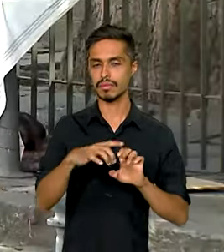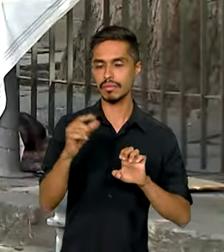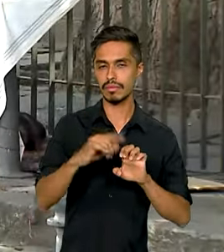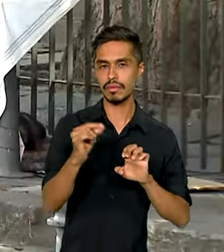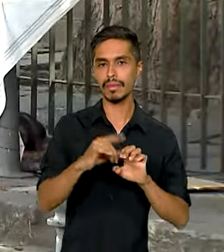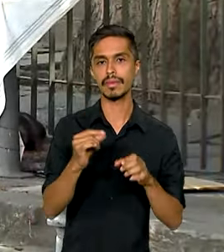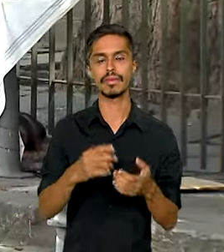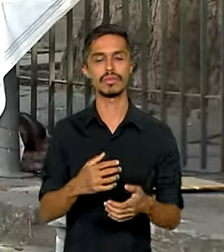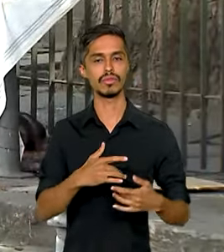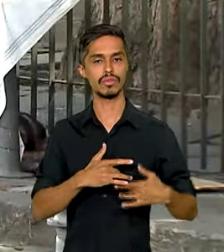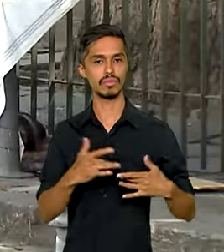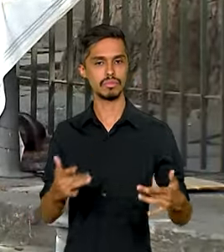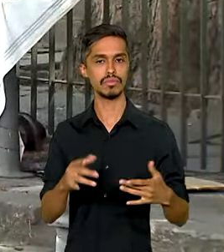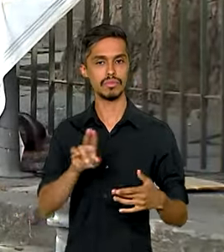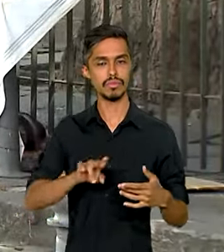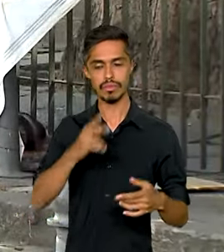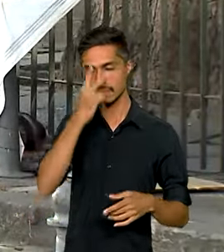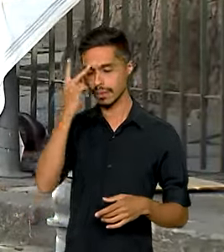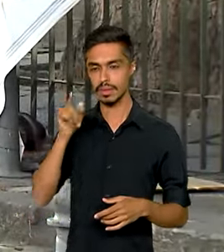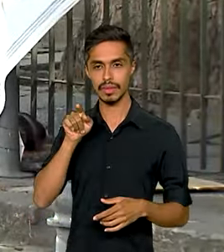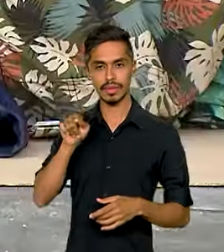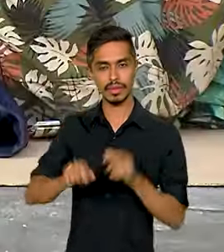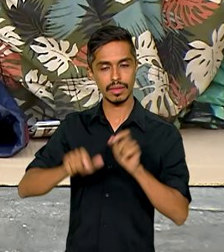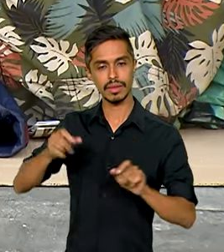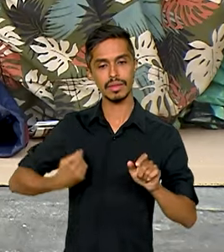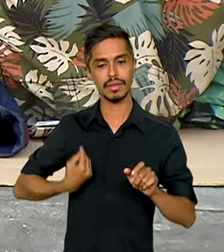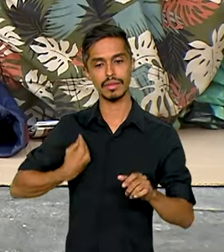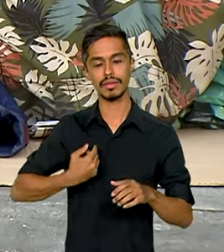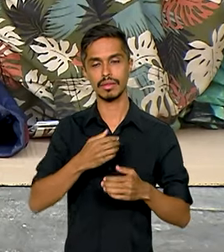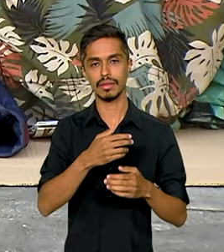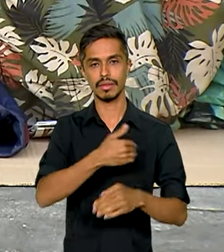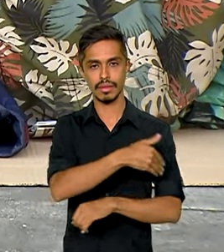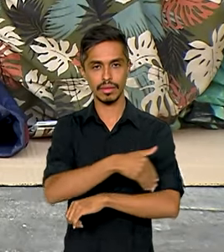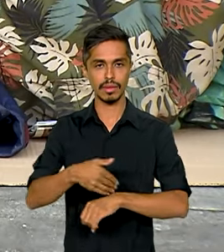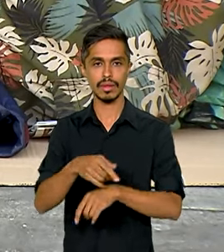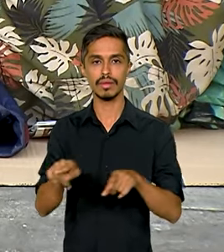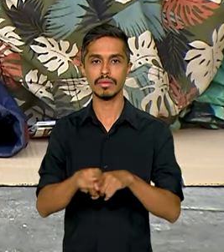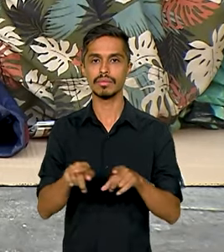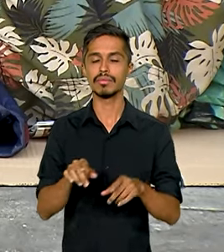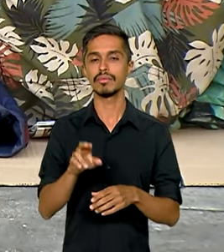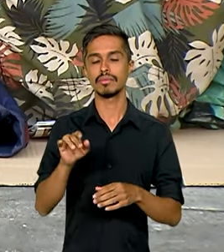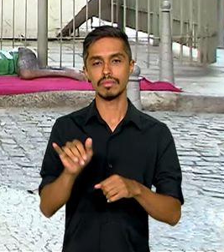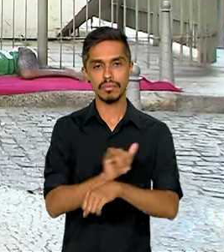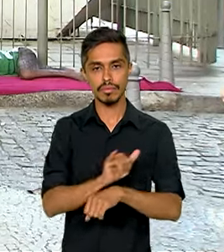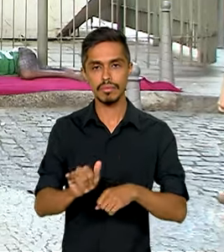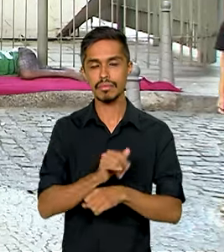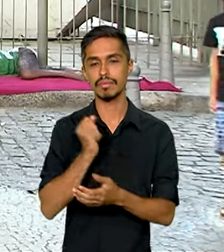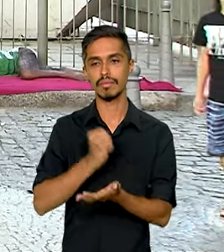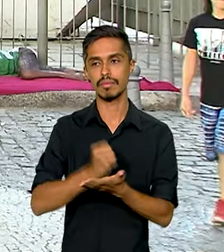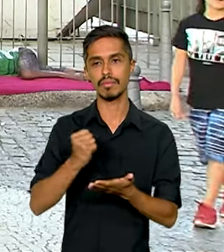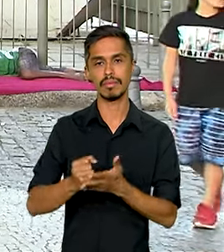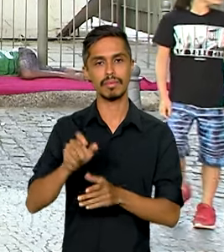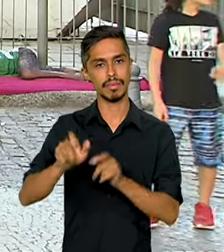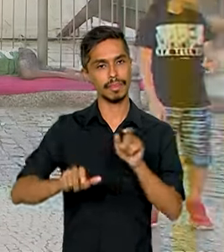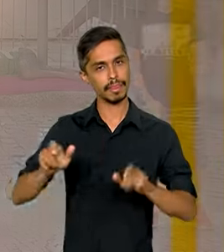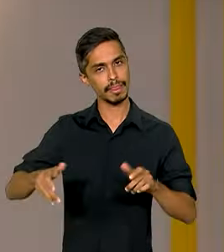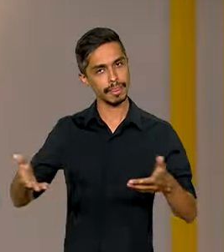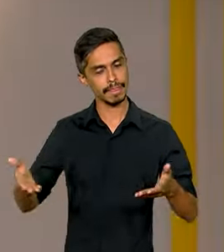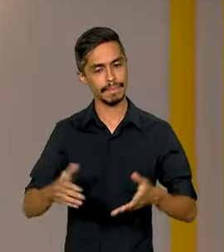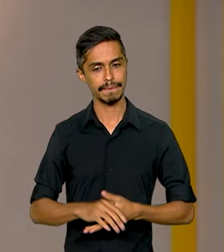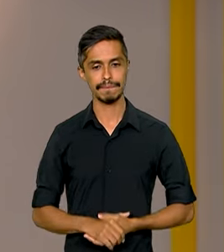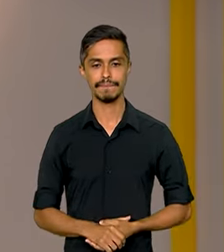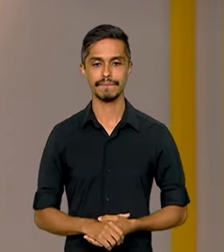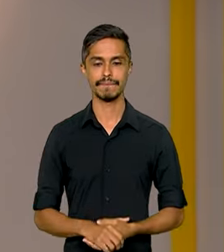economia solidária de pessoas em situação de rua e mecanismos de incentivos à contratação dessa população.